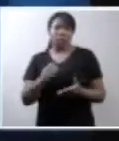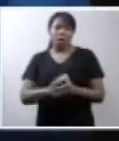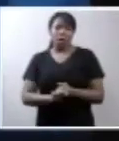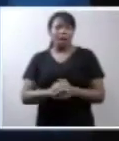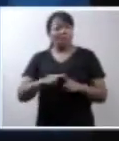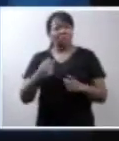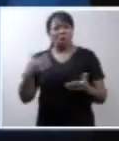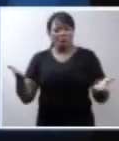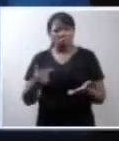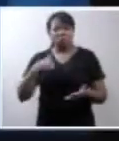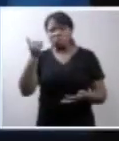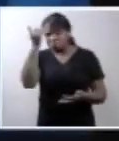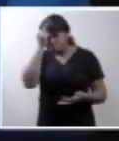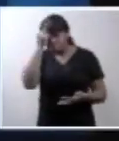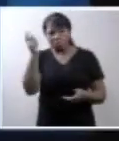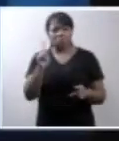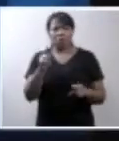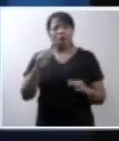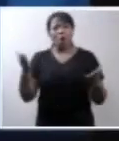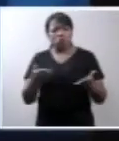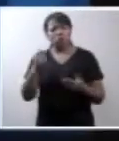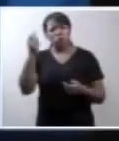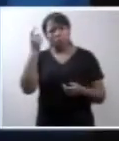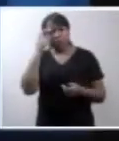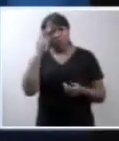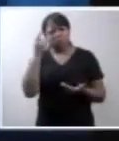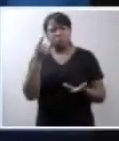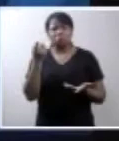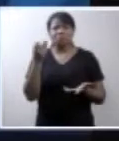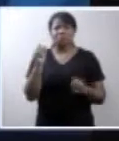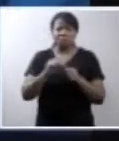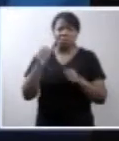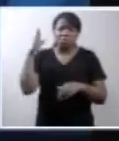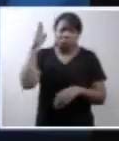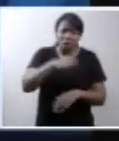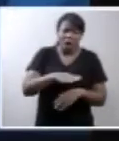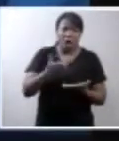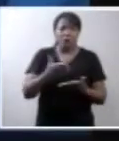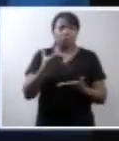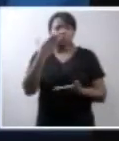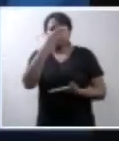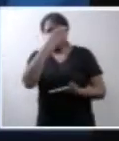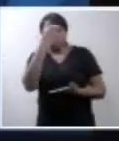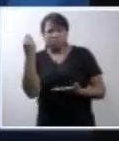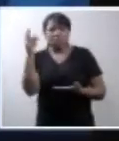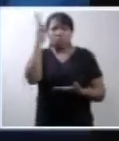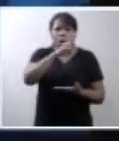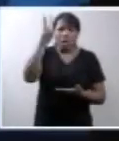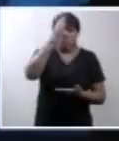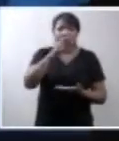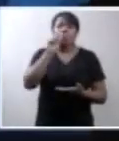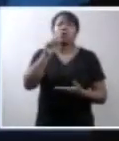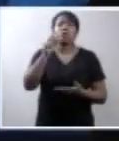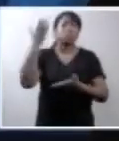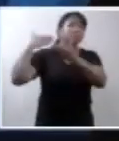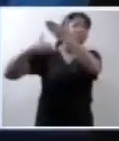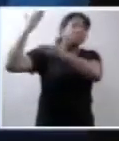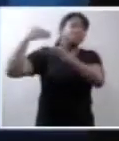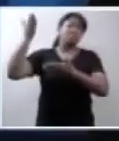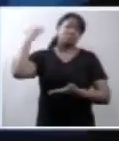não me arrependo. Hoje, de vez em quando, eu até penso, será que eu estou fazendo mal em esquecer, não lembrar do que aconteceu?